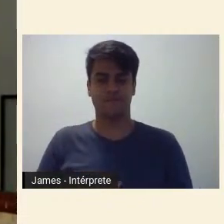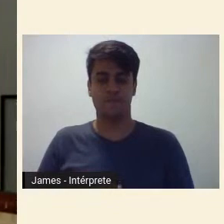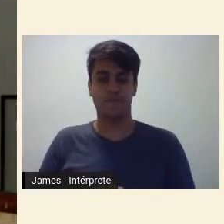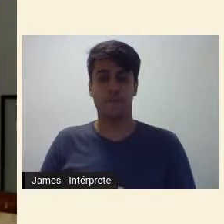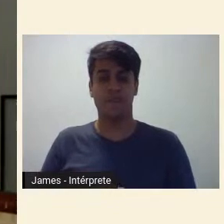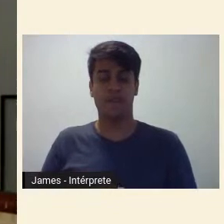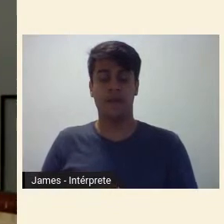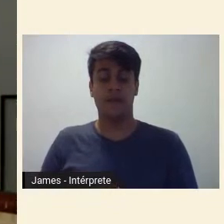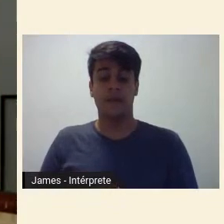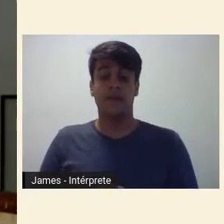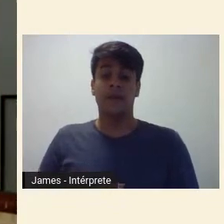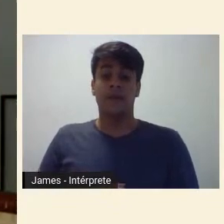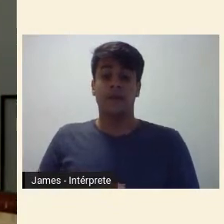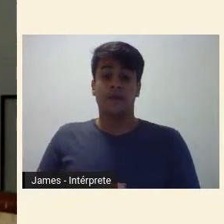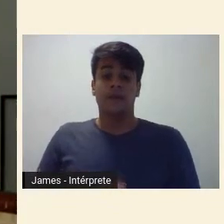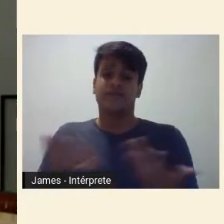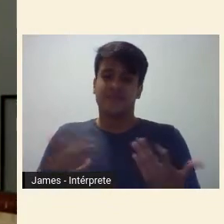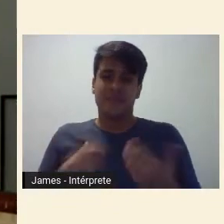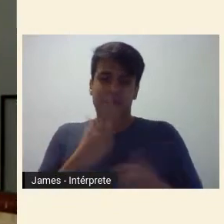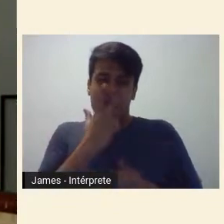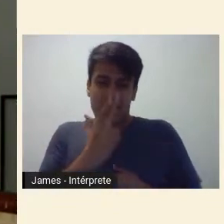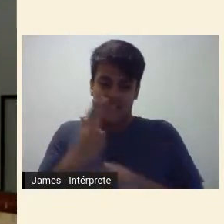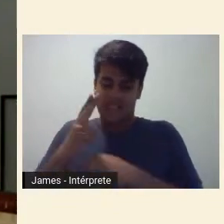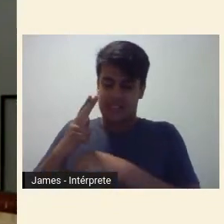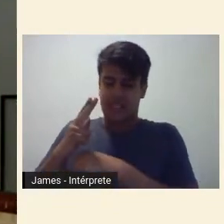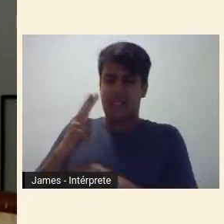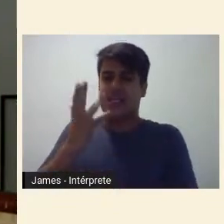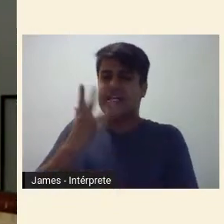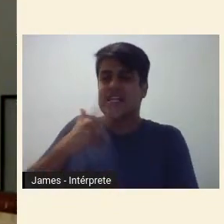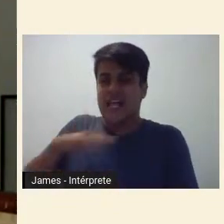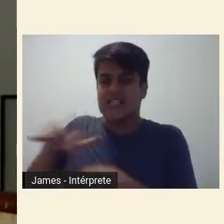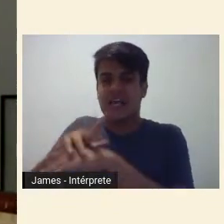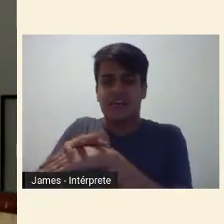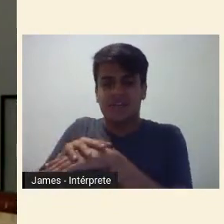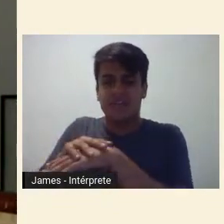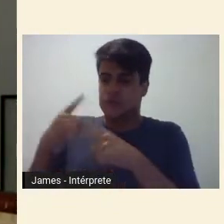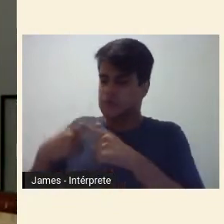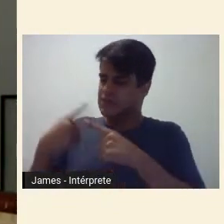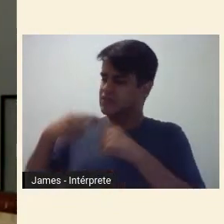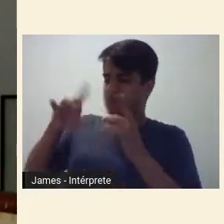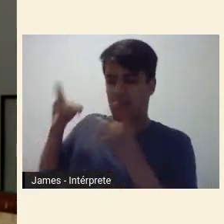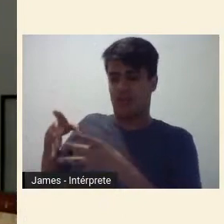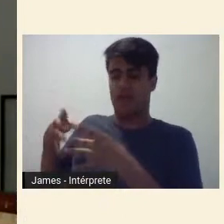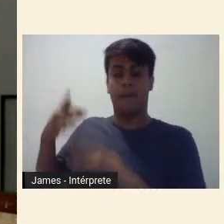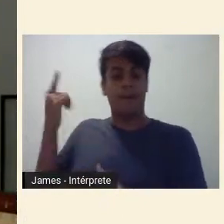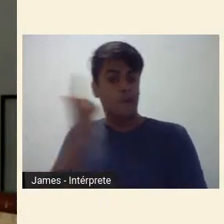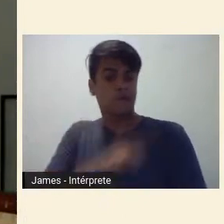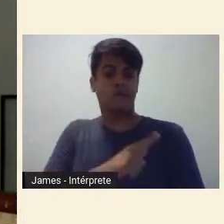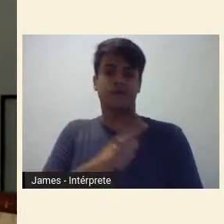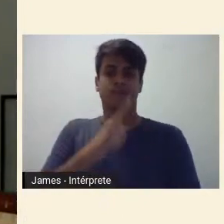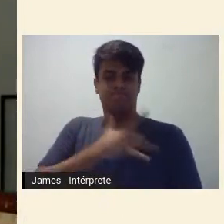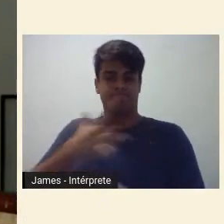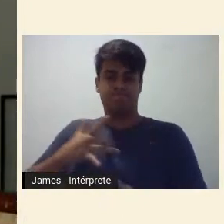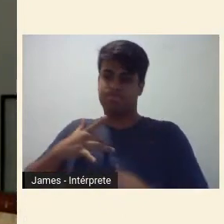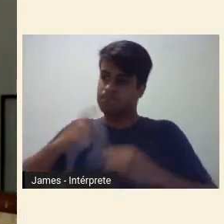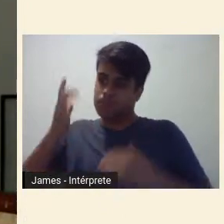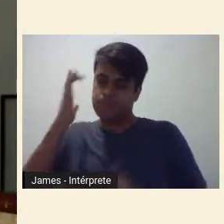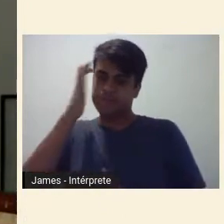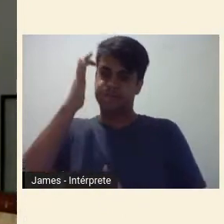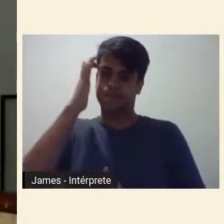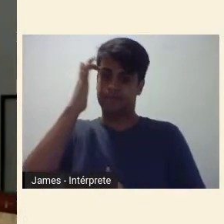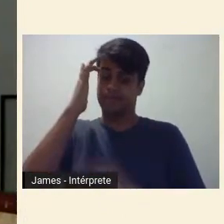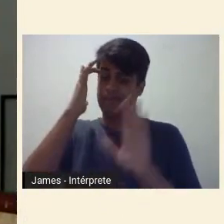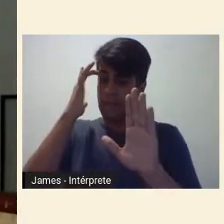Saímos, então, da doença infantil em prol da saúde de uma maturidade. Como toda leitura feita a contrapelo, cabe,